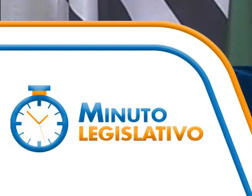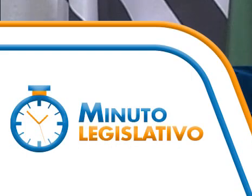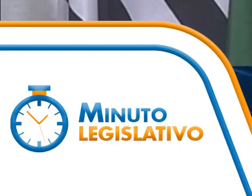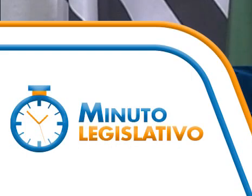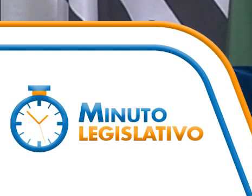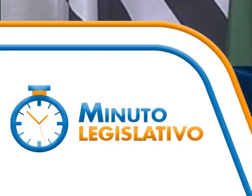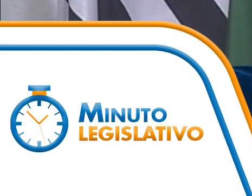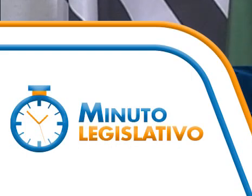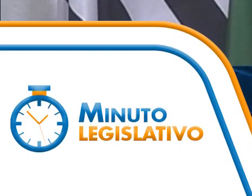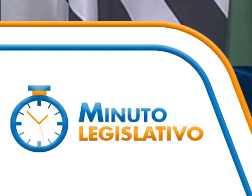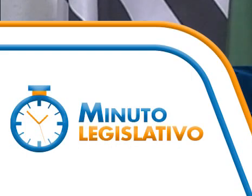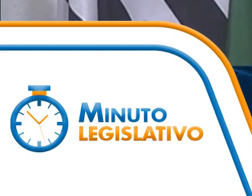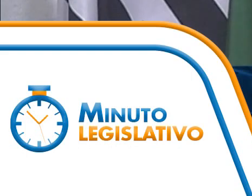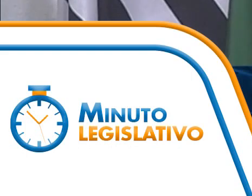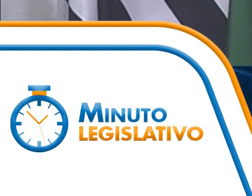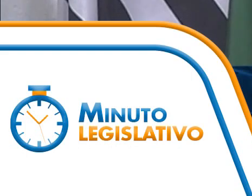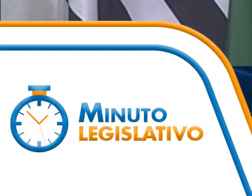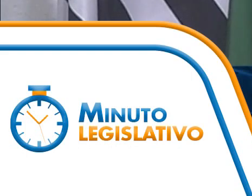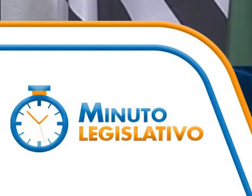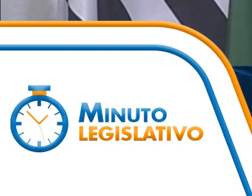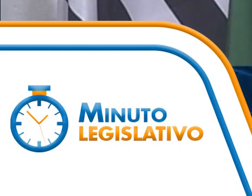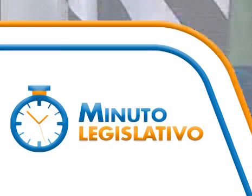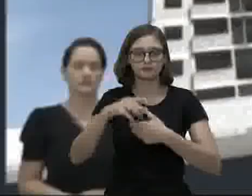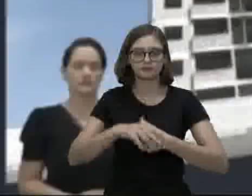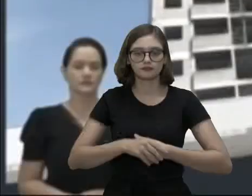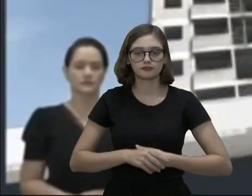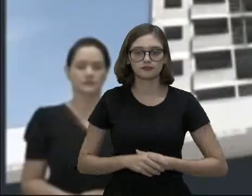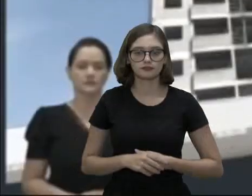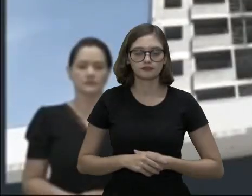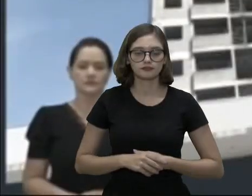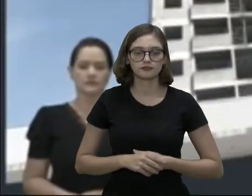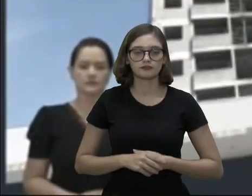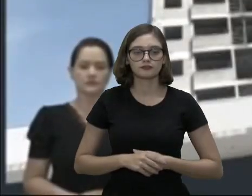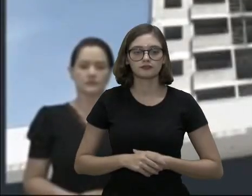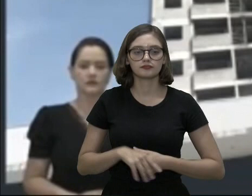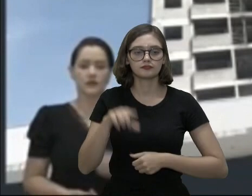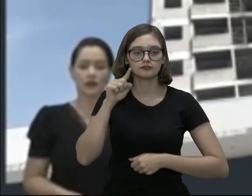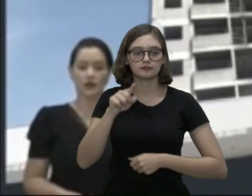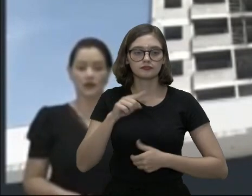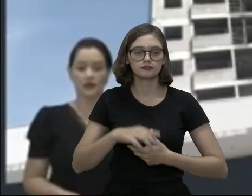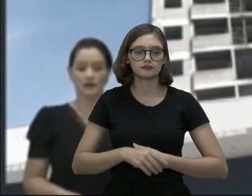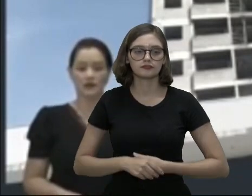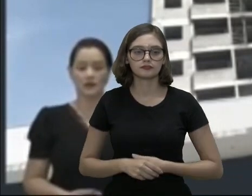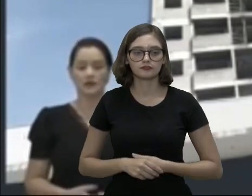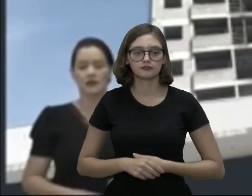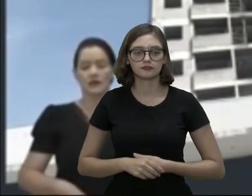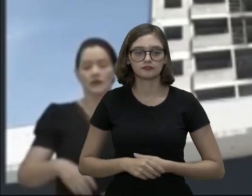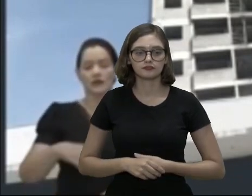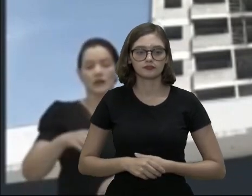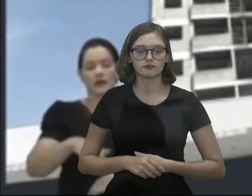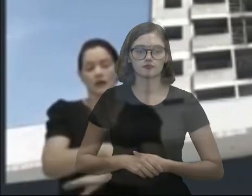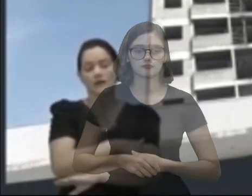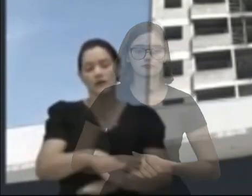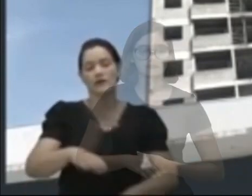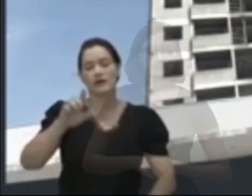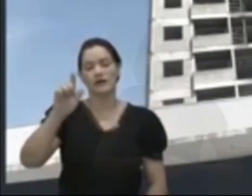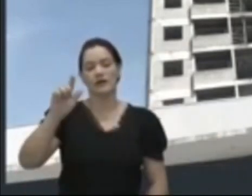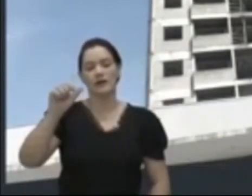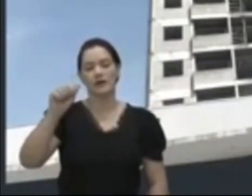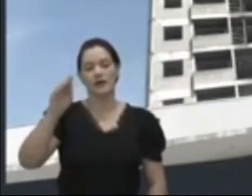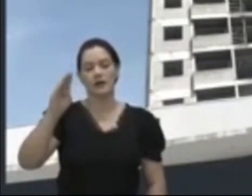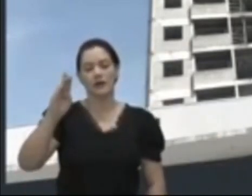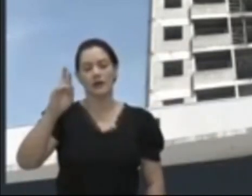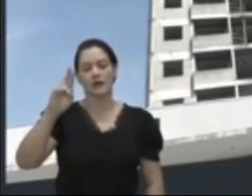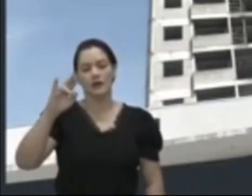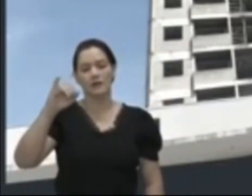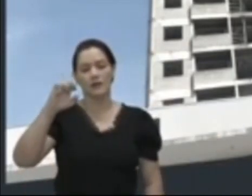atitude quanto aos prédios abandonados na cidade. Esse aí é na Avenida Gabriel Ortiz Monteiro, em frente